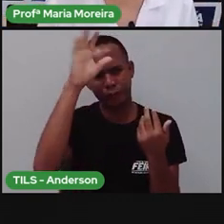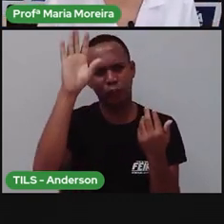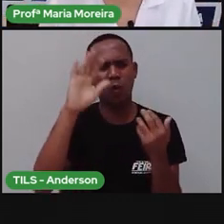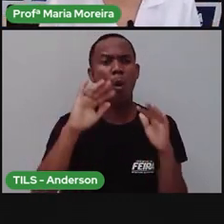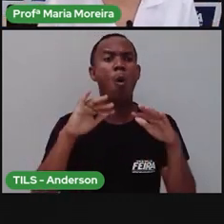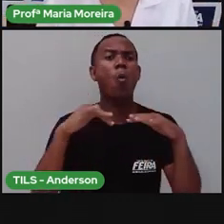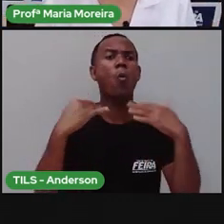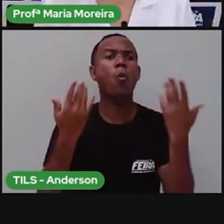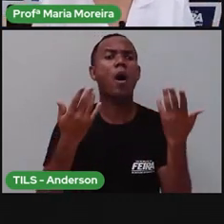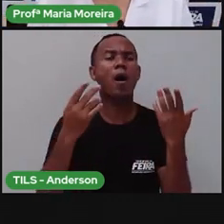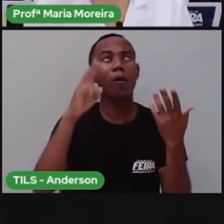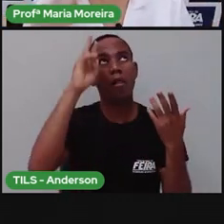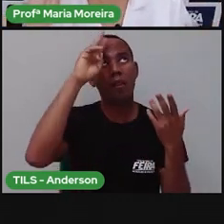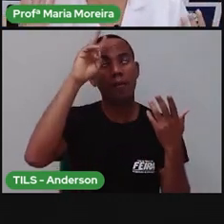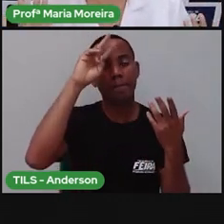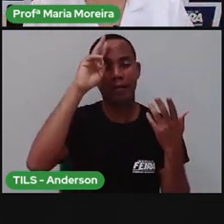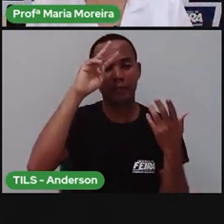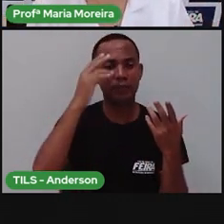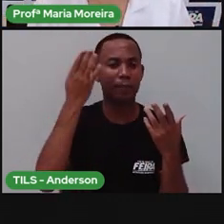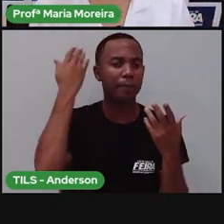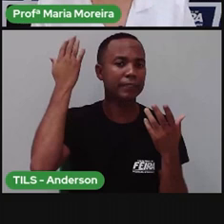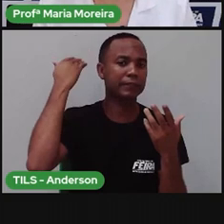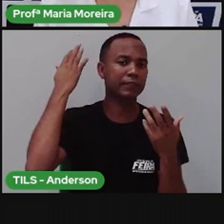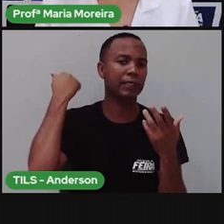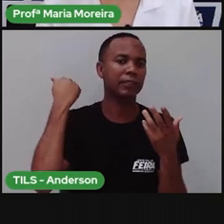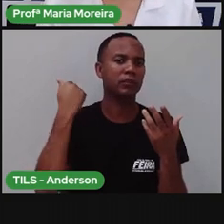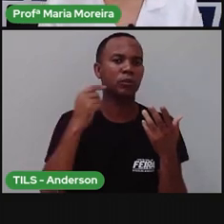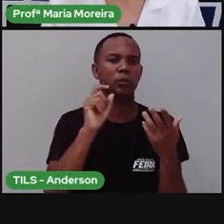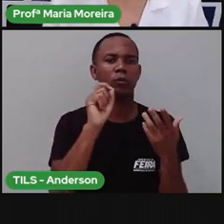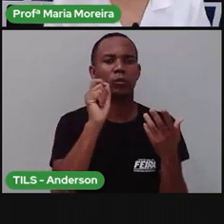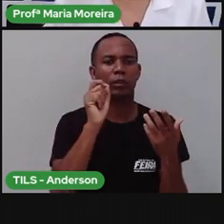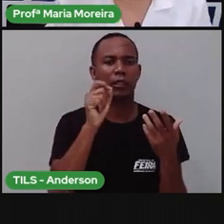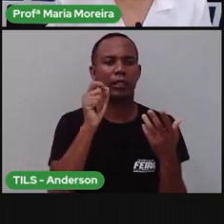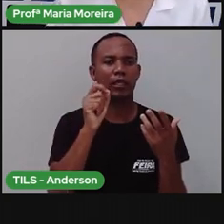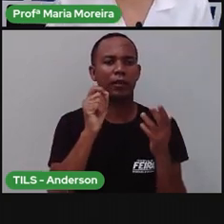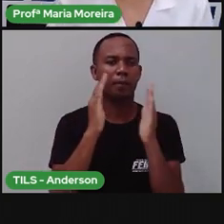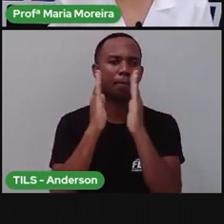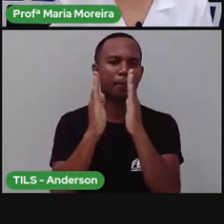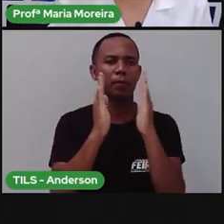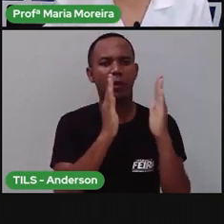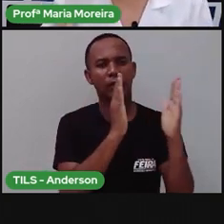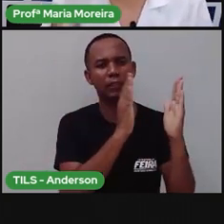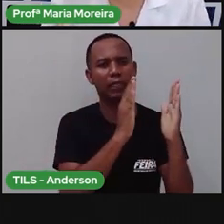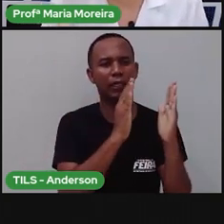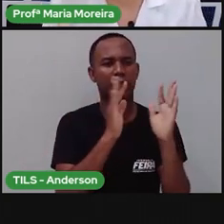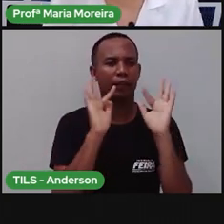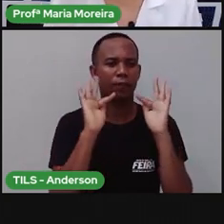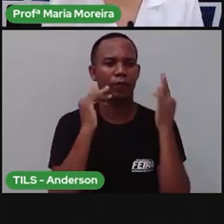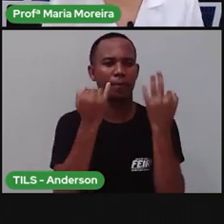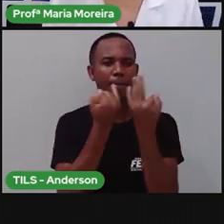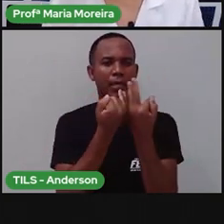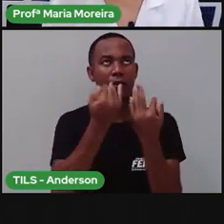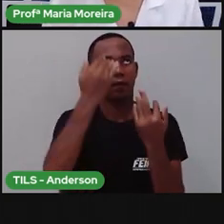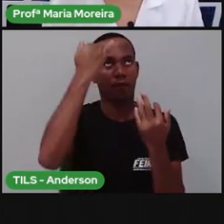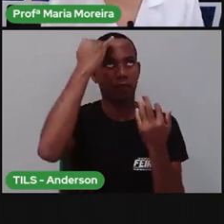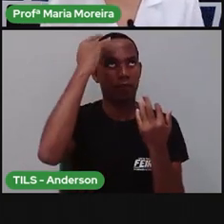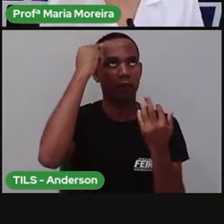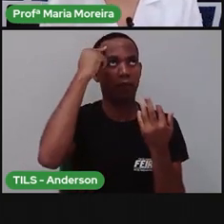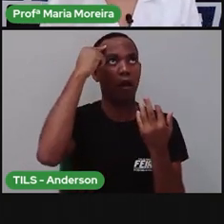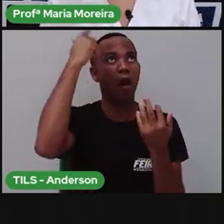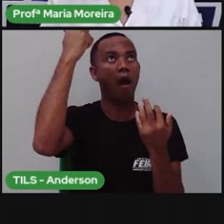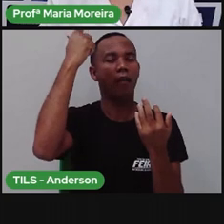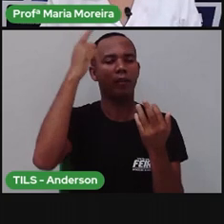são esses momentos que você lembra? Tudo isso aí faz parte do quê? Da biblioteca da sua família, né?